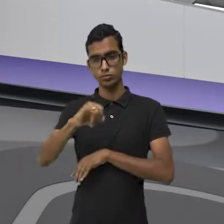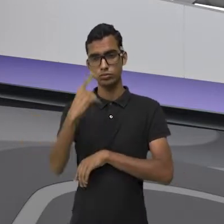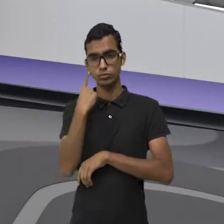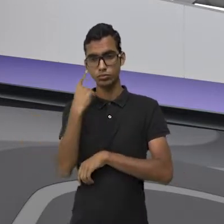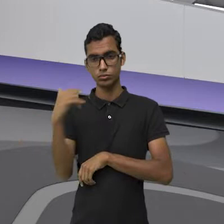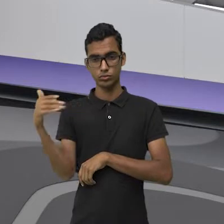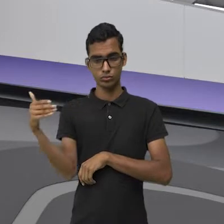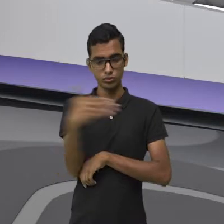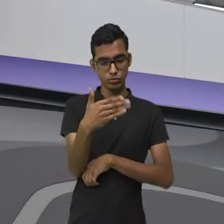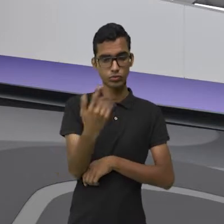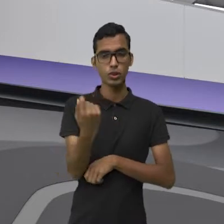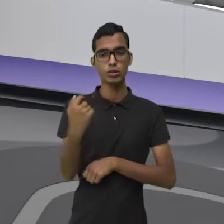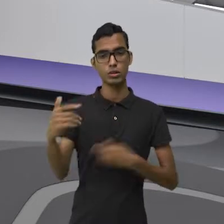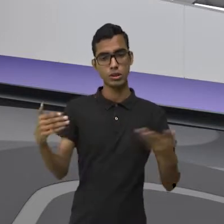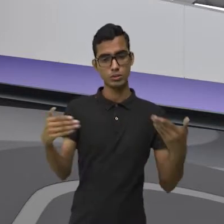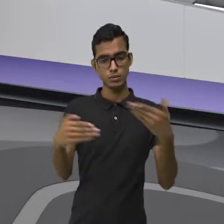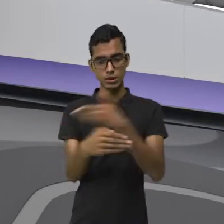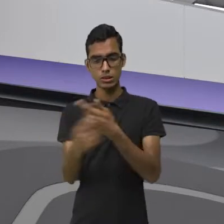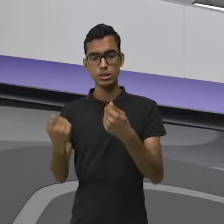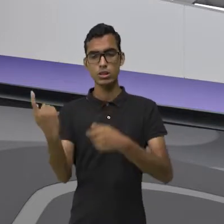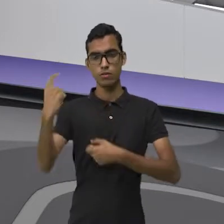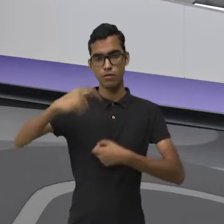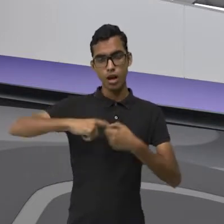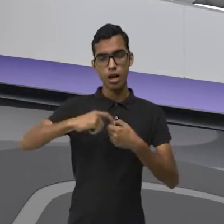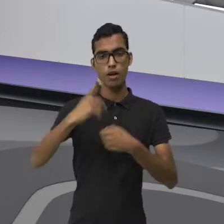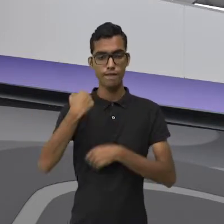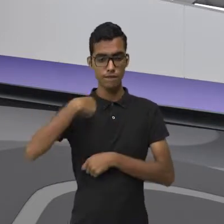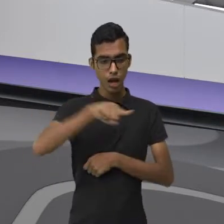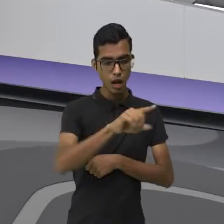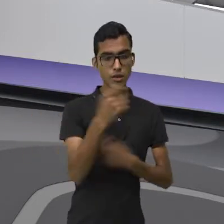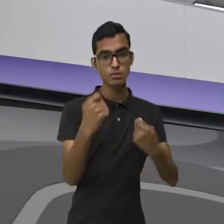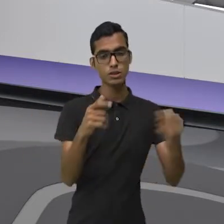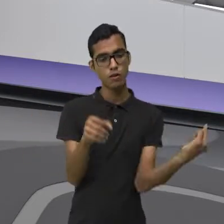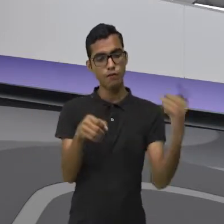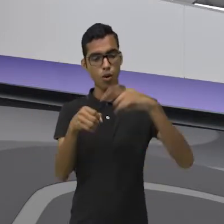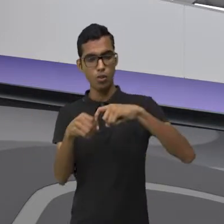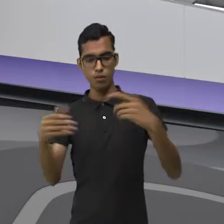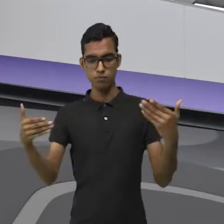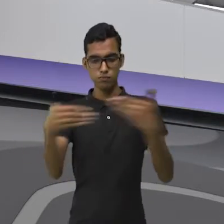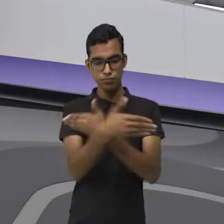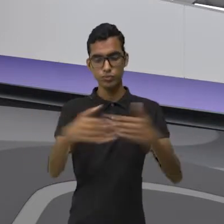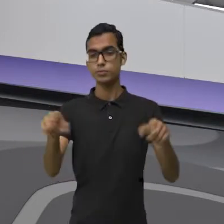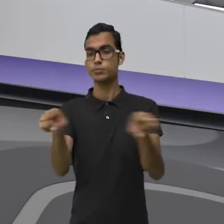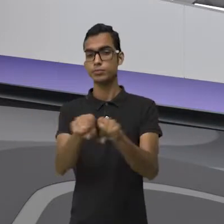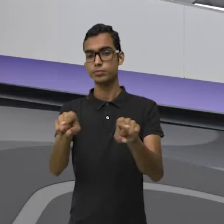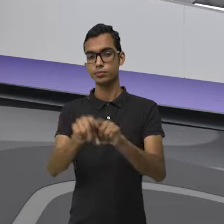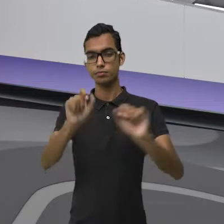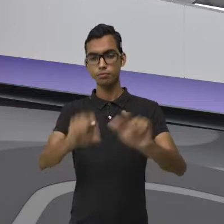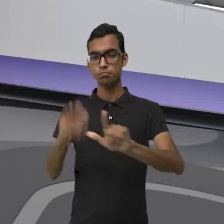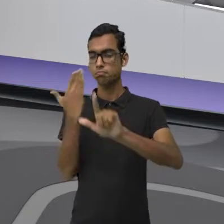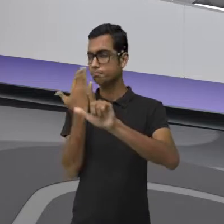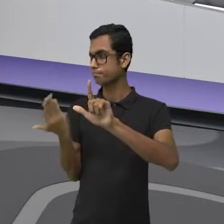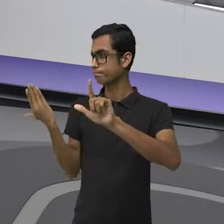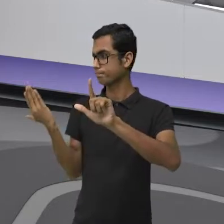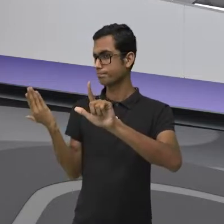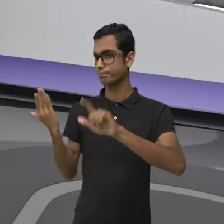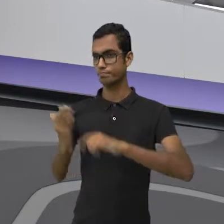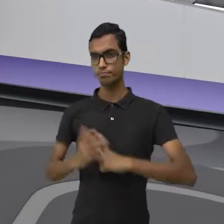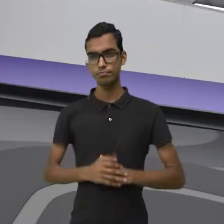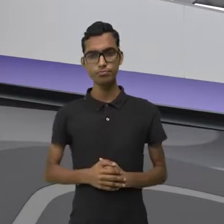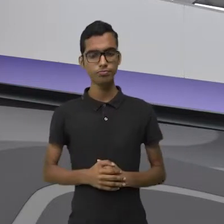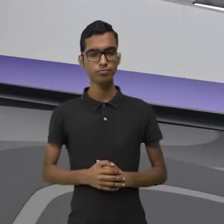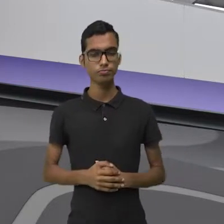vai, você tem que voltar. Olha só! Então, vejamos aí no próximo quadro o que nós temos.